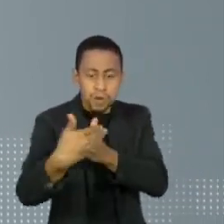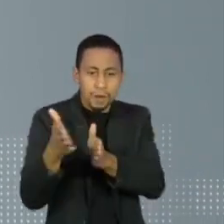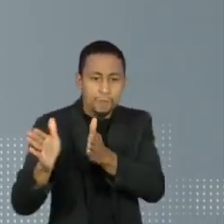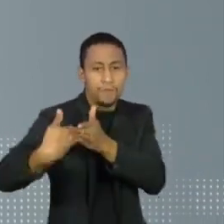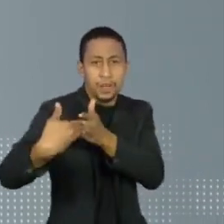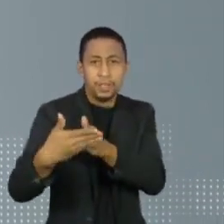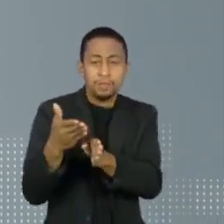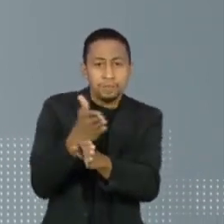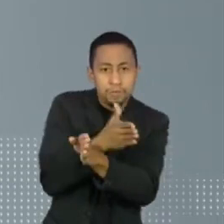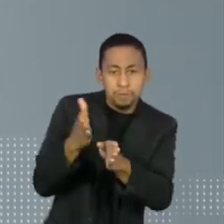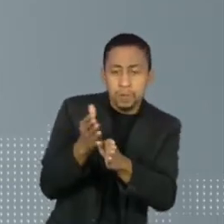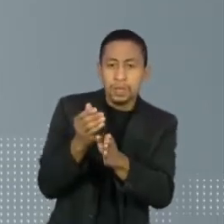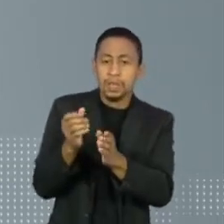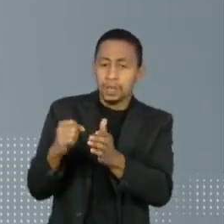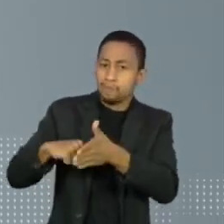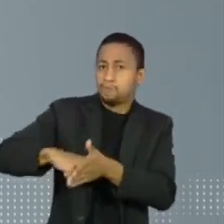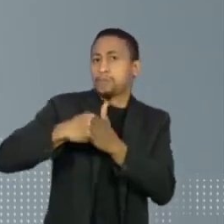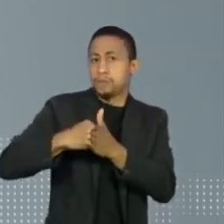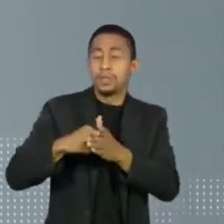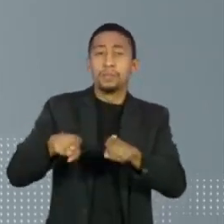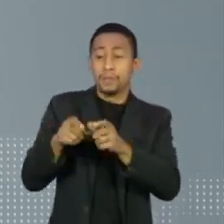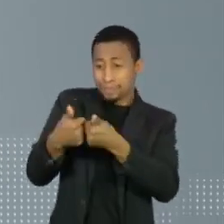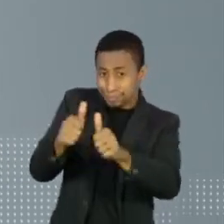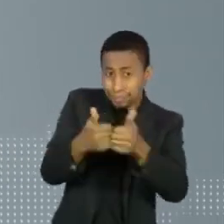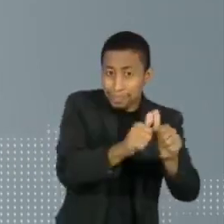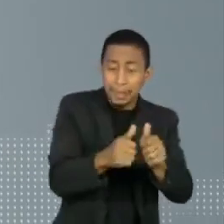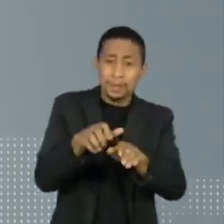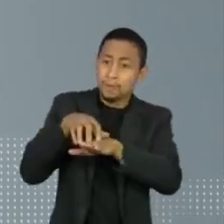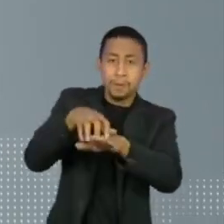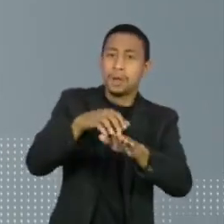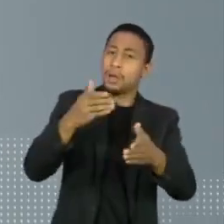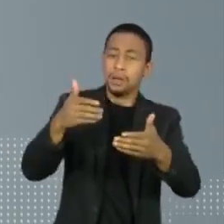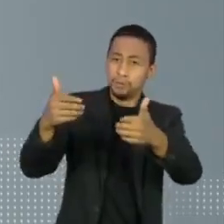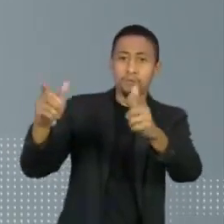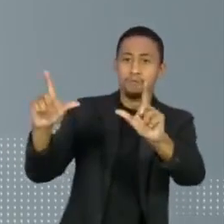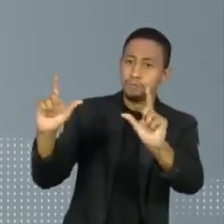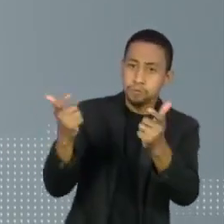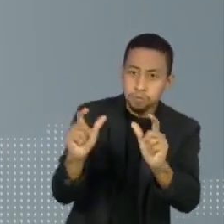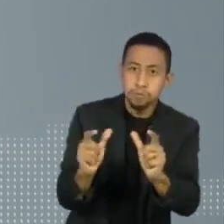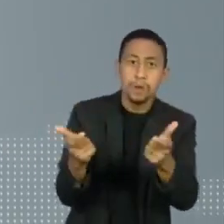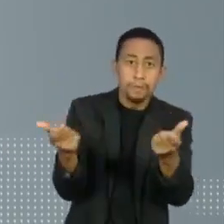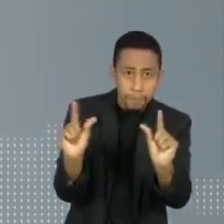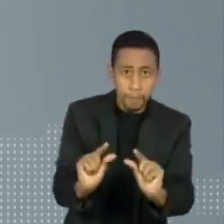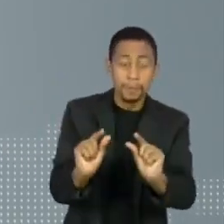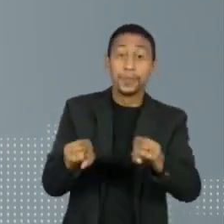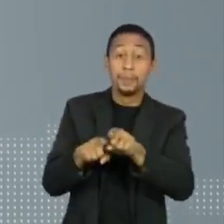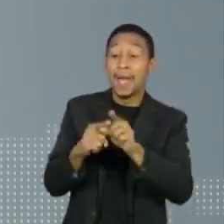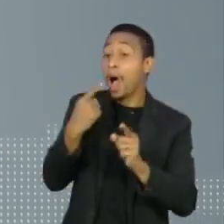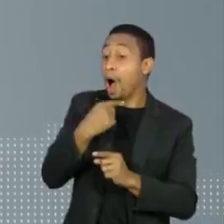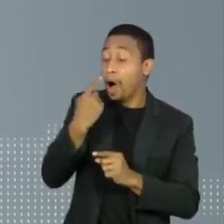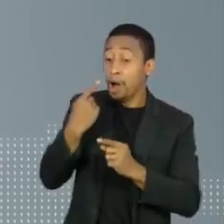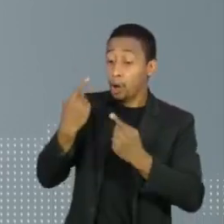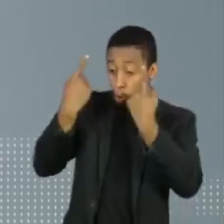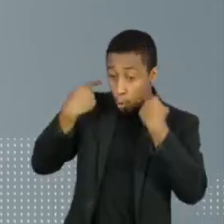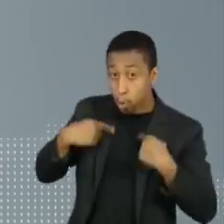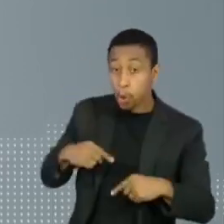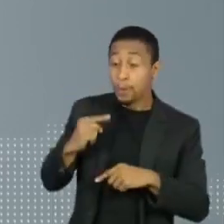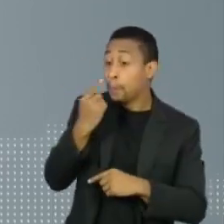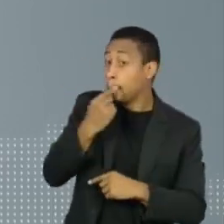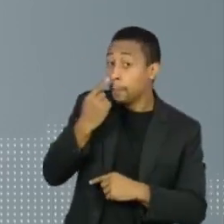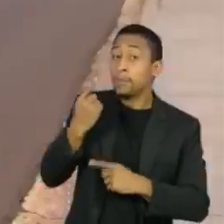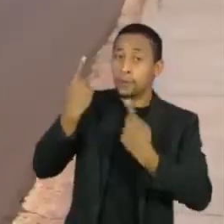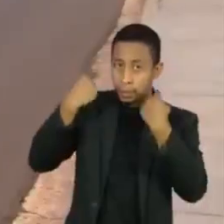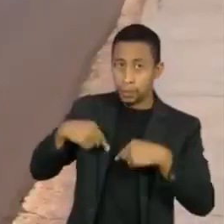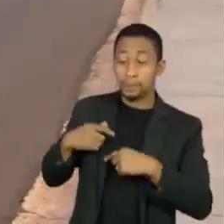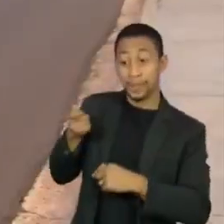lotação no transporte coletivo e ampliação da testagem. Os pesquisadores também destacam o exemplo de Araraquara, no interior